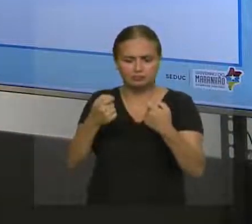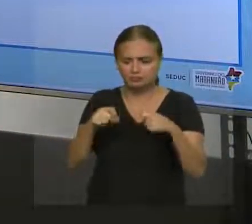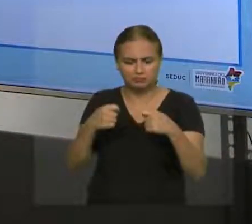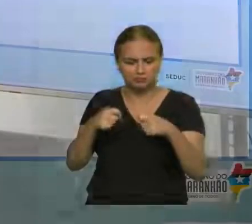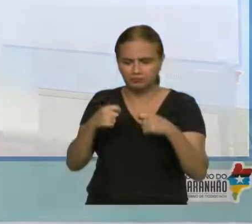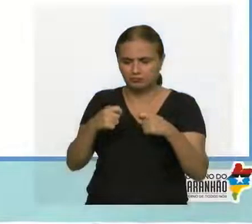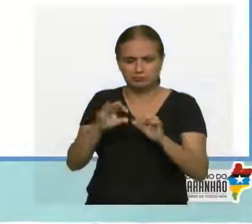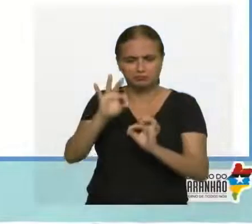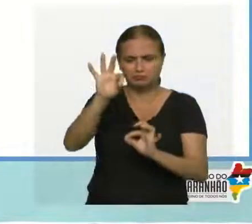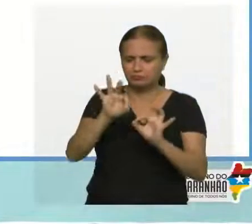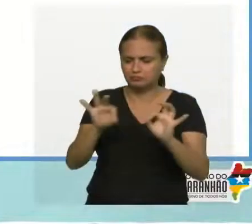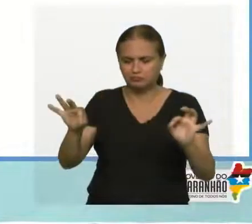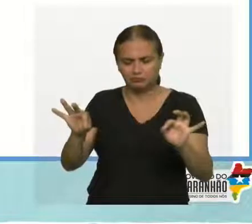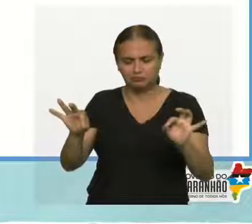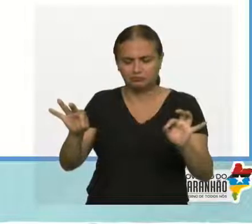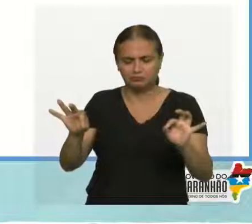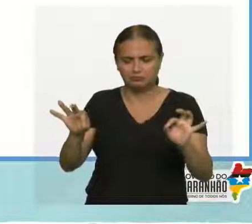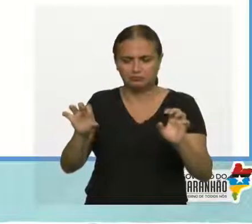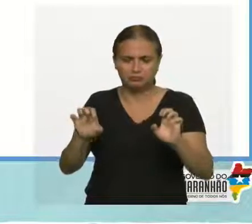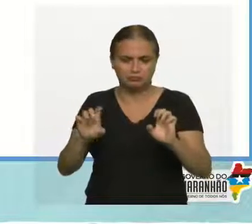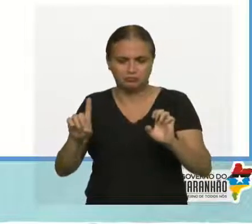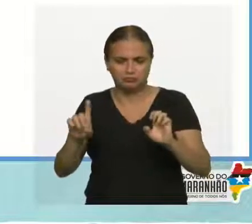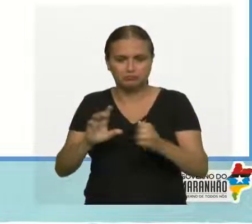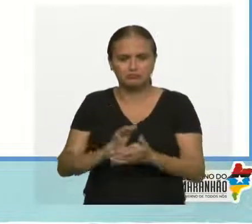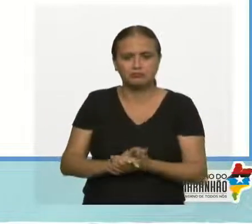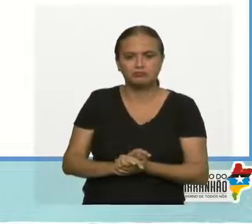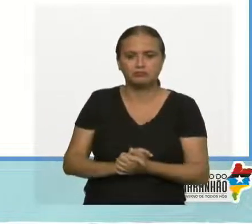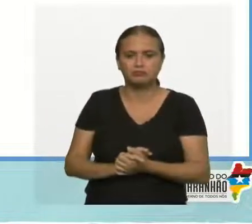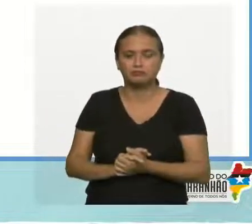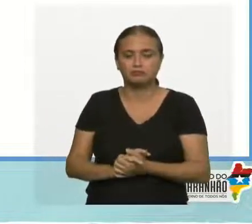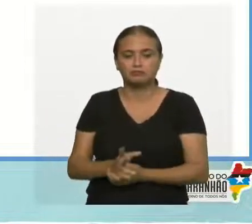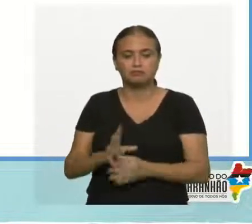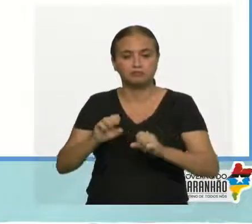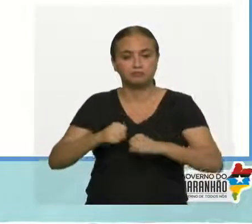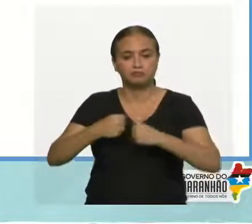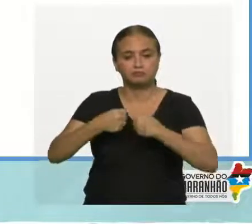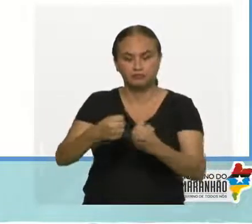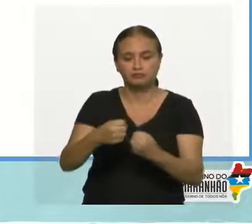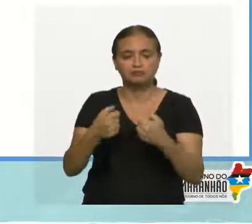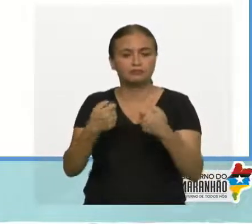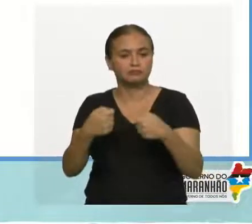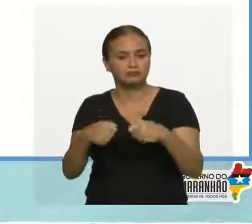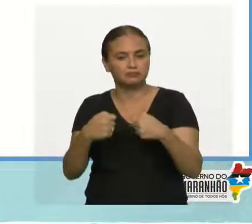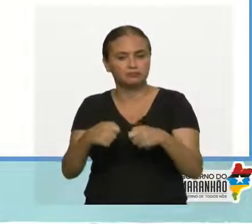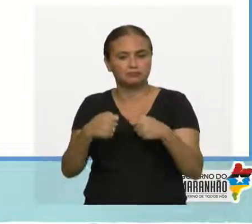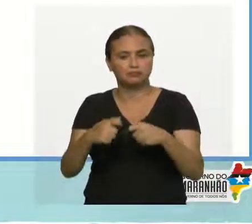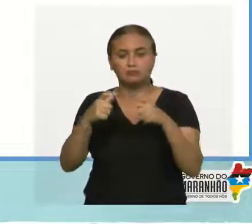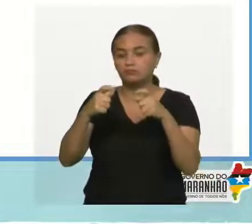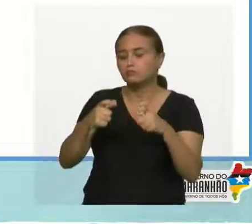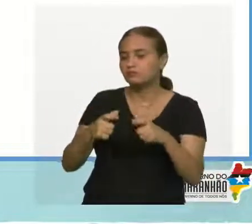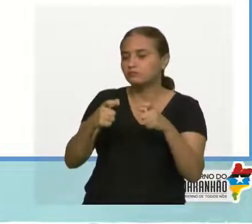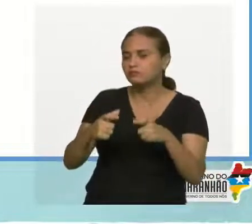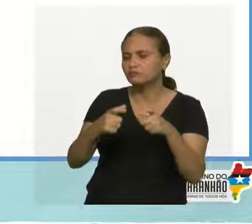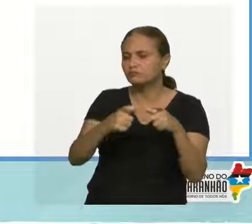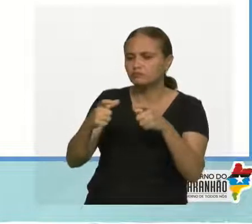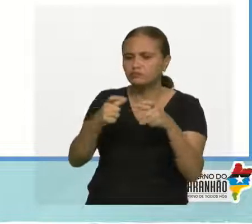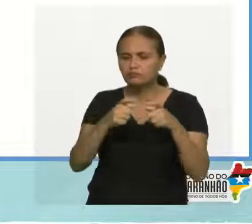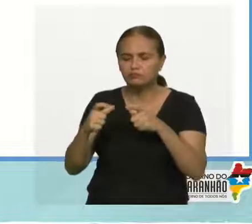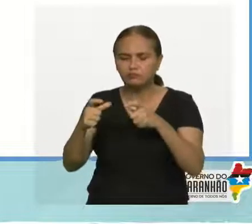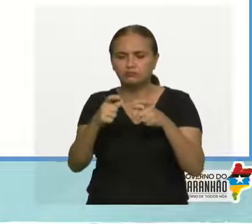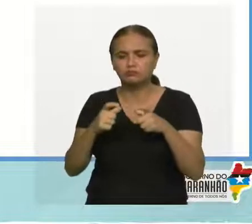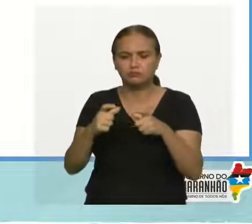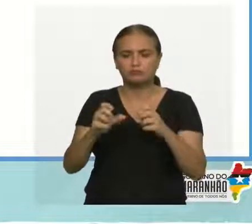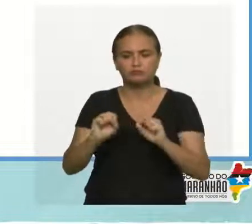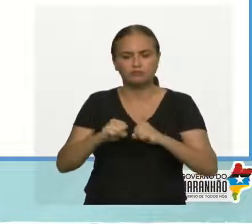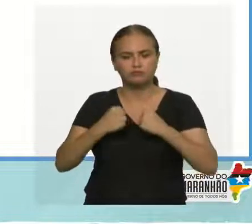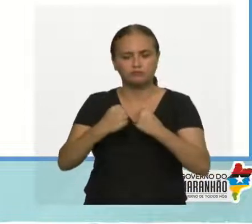sentido. Então, vetorial, escalar, força, vetorial, você vai aplicar uma força, você precisa saber aonde você vai aplicar, para onde, para onde você vai